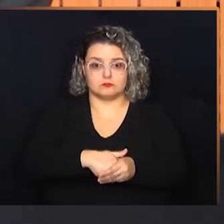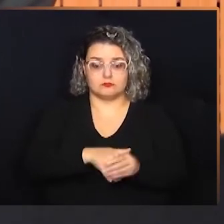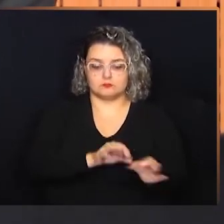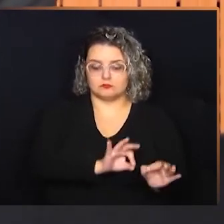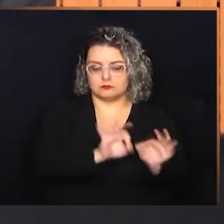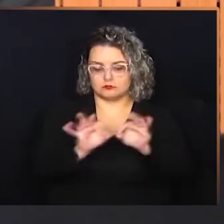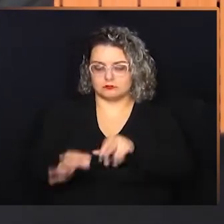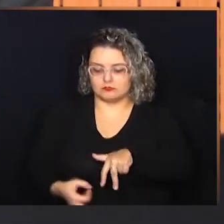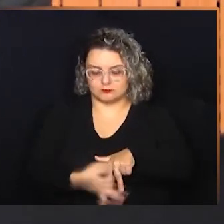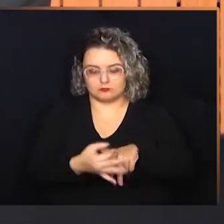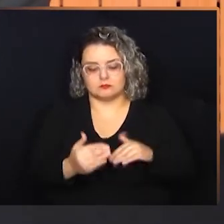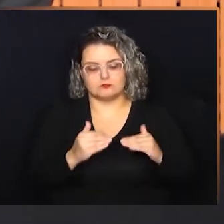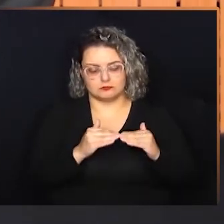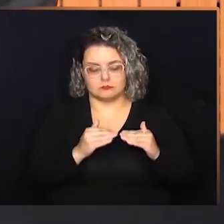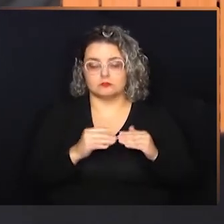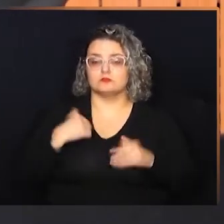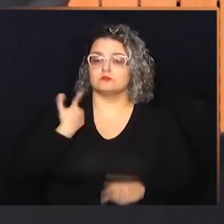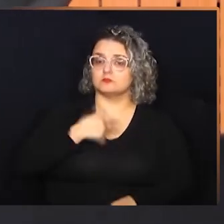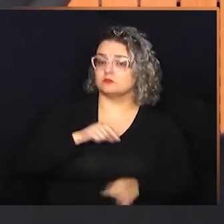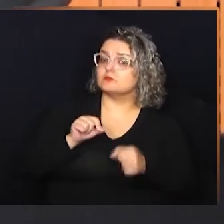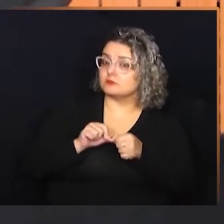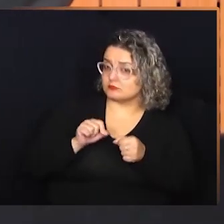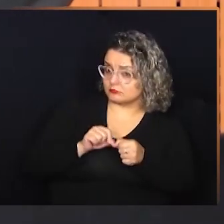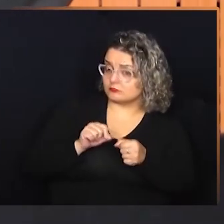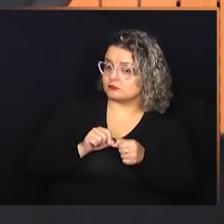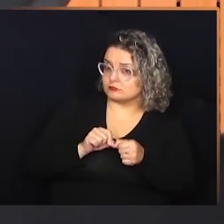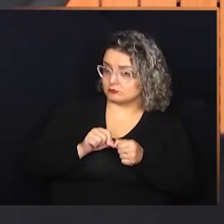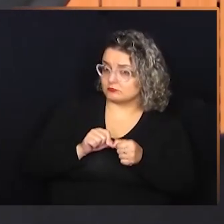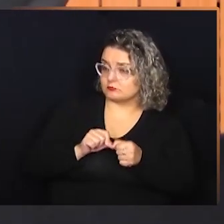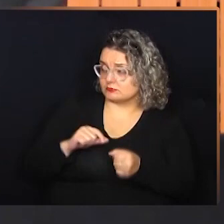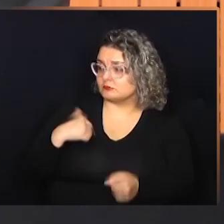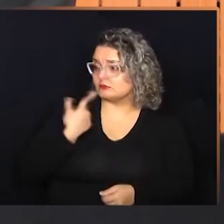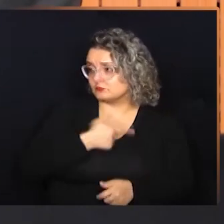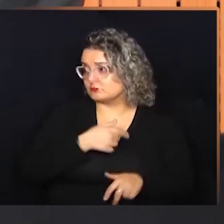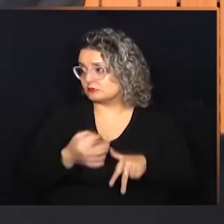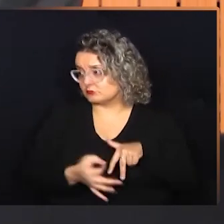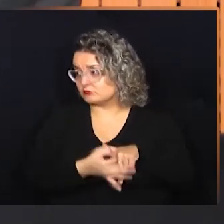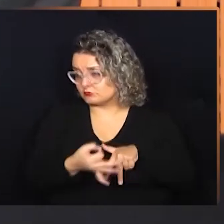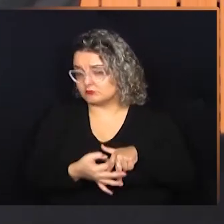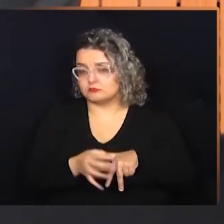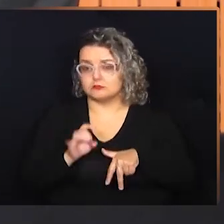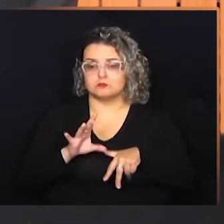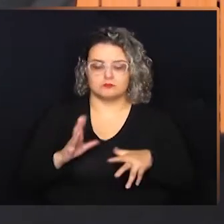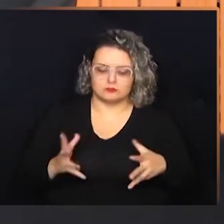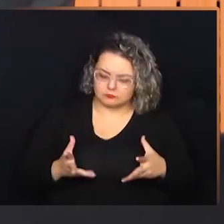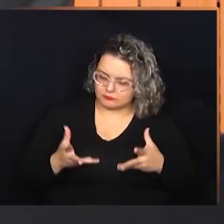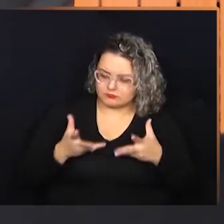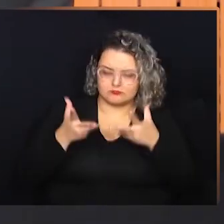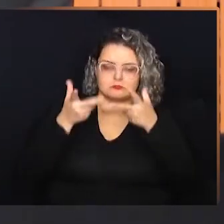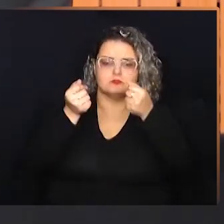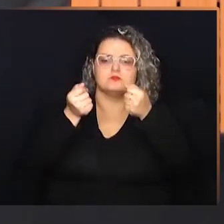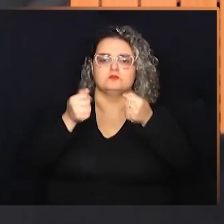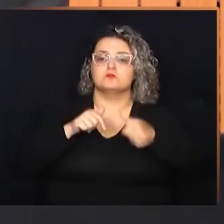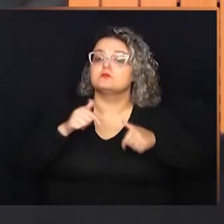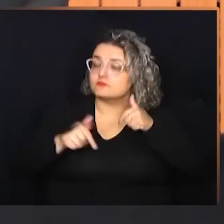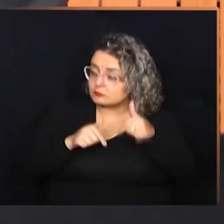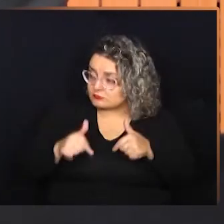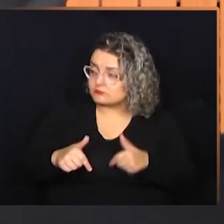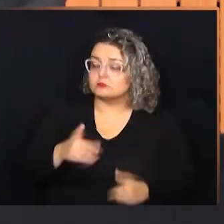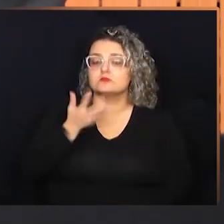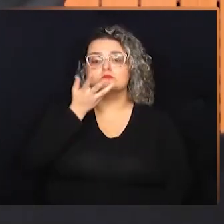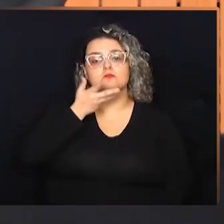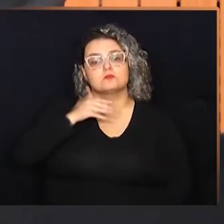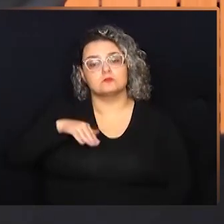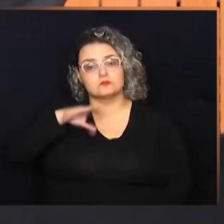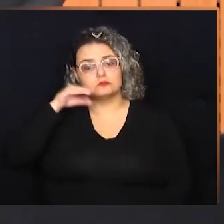acompanhando o parecer favorável que nós fizemos do nosso parecer, só vai enriquecer muito mais esse